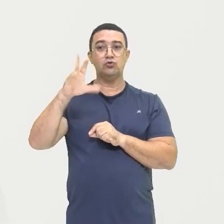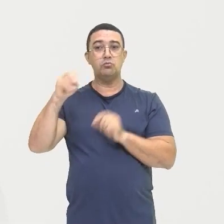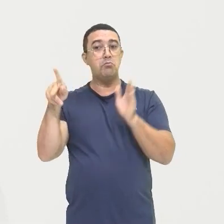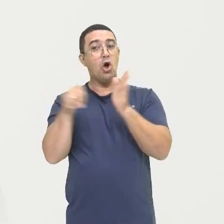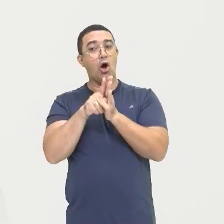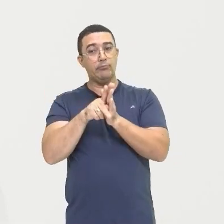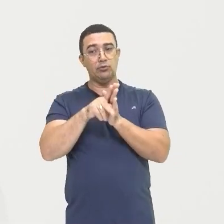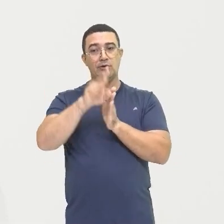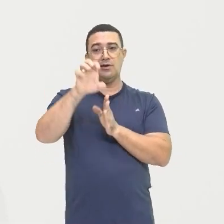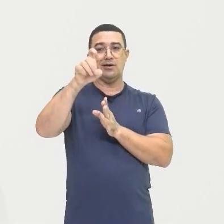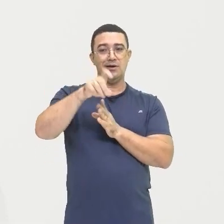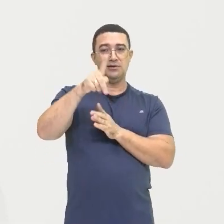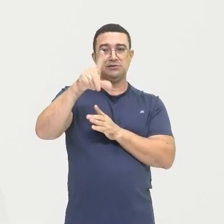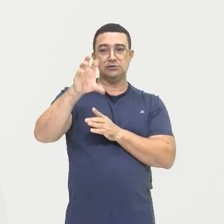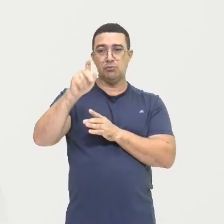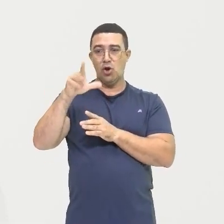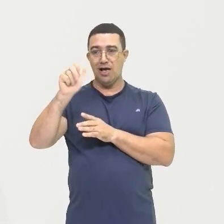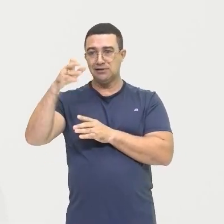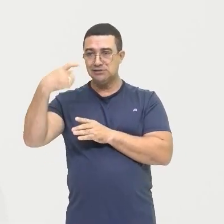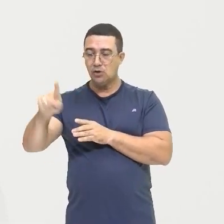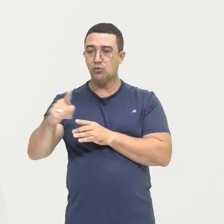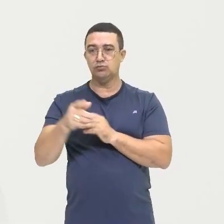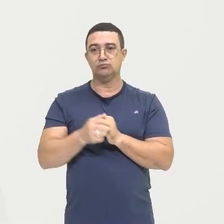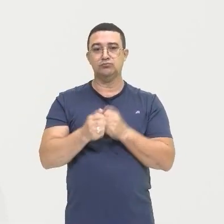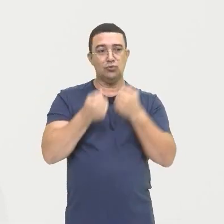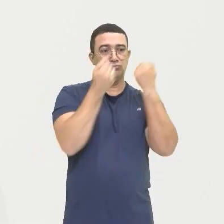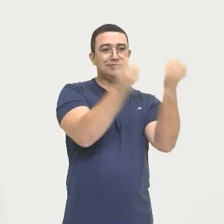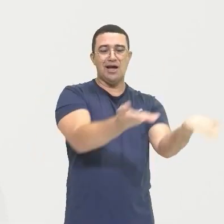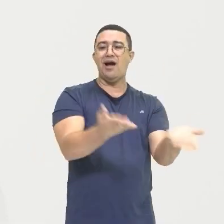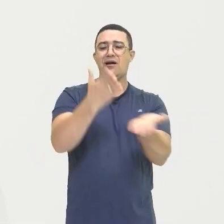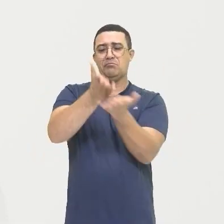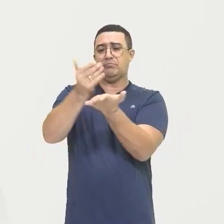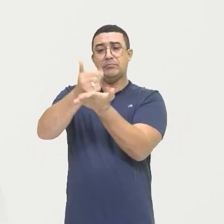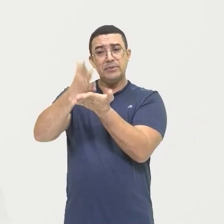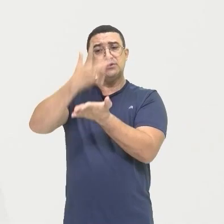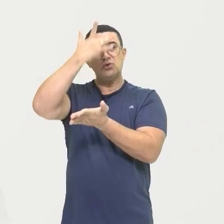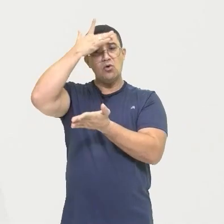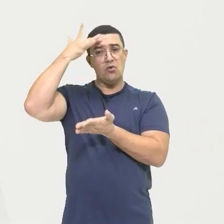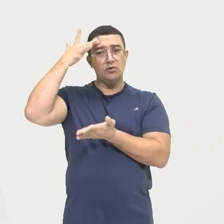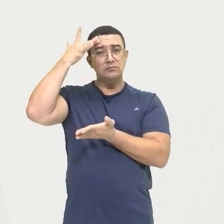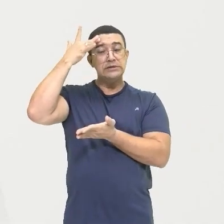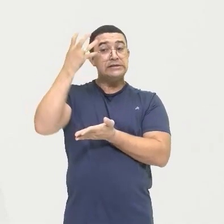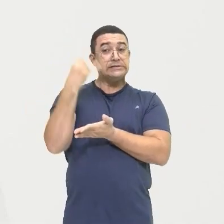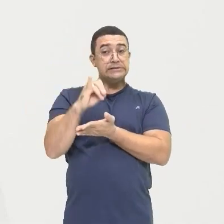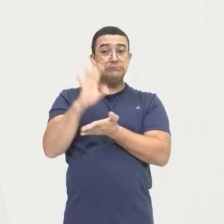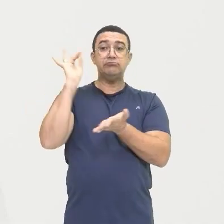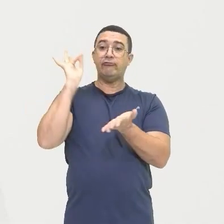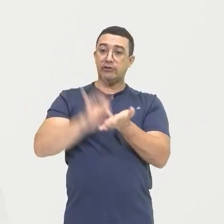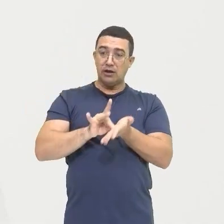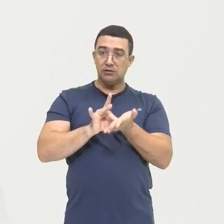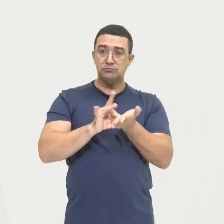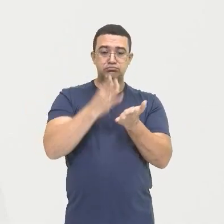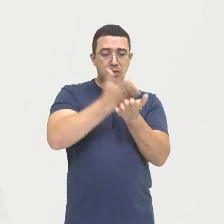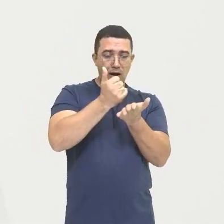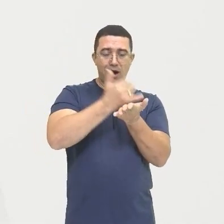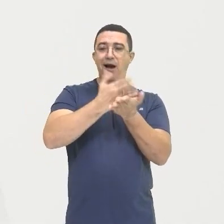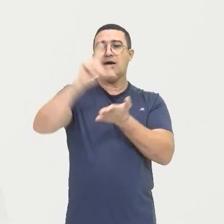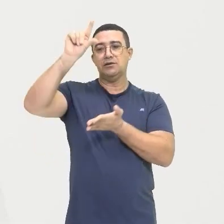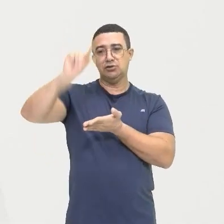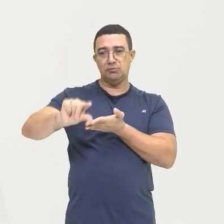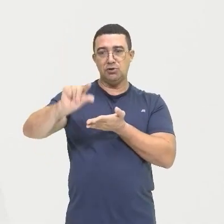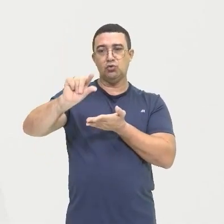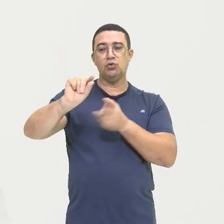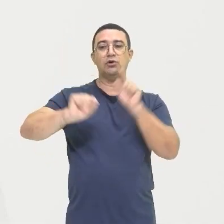E aí a gente tem Se isso de fato Fosse feito Iria diminuir Essa